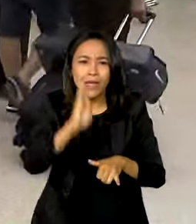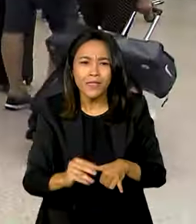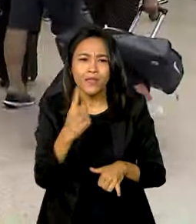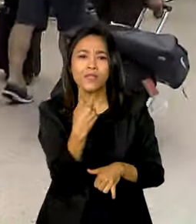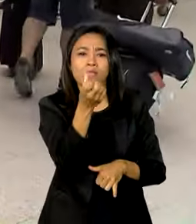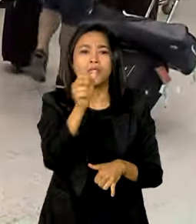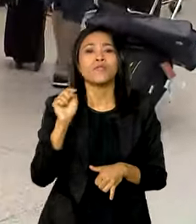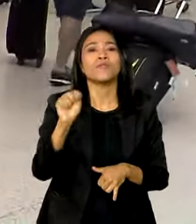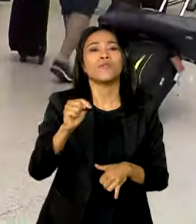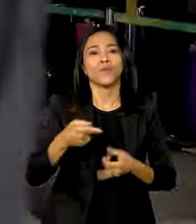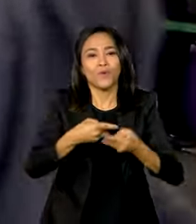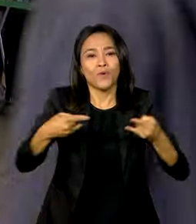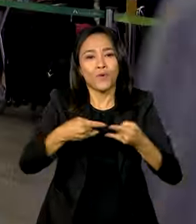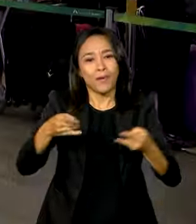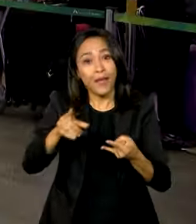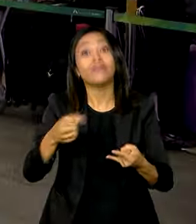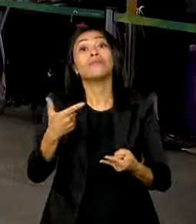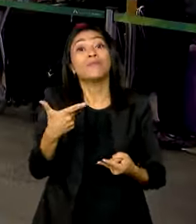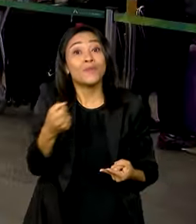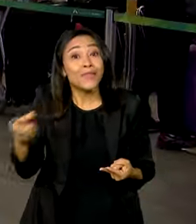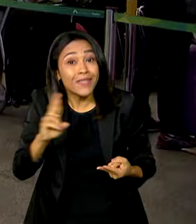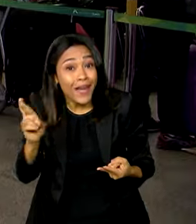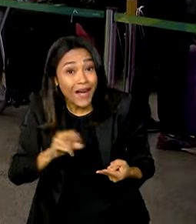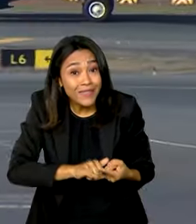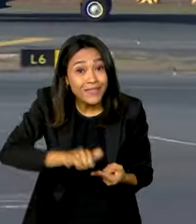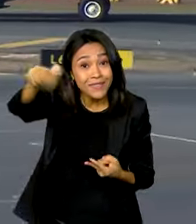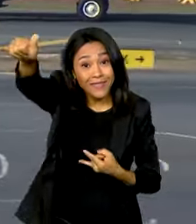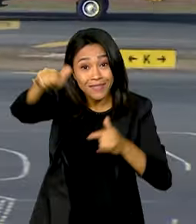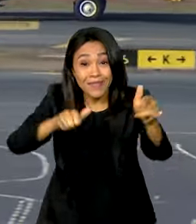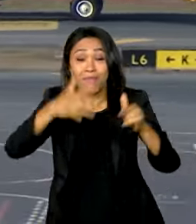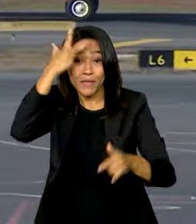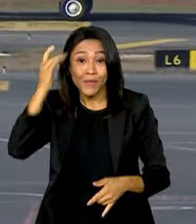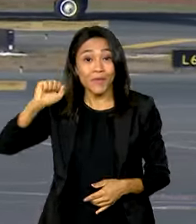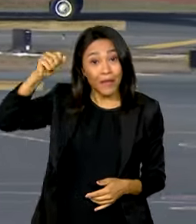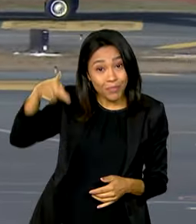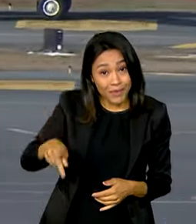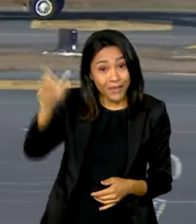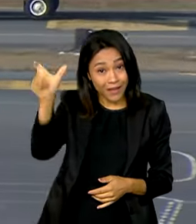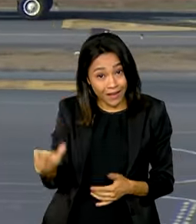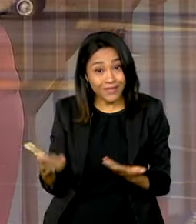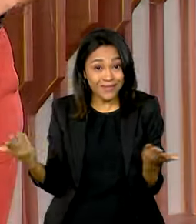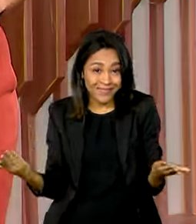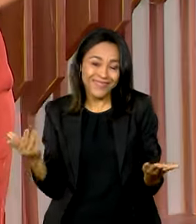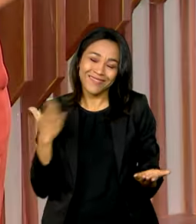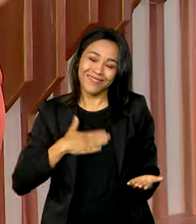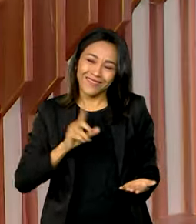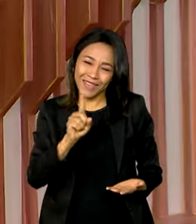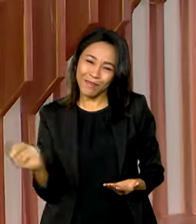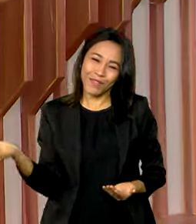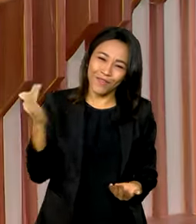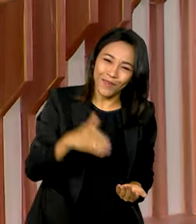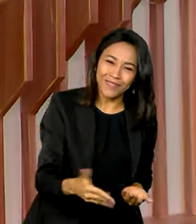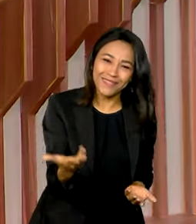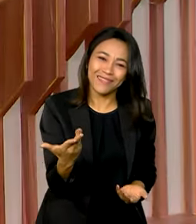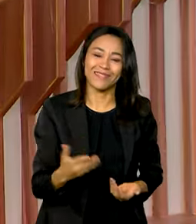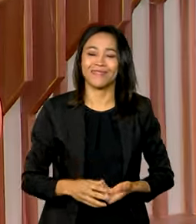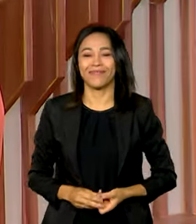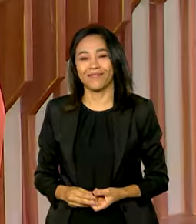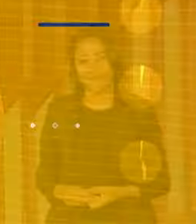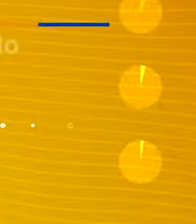passagens aéreas a R$ 200,00 o trecho para aposentados do INSS. A gente volta já, já.